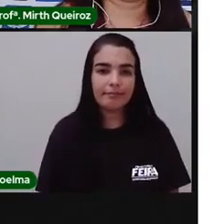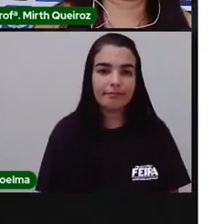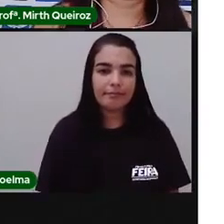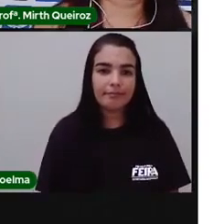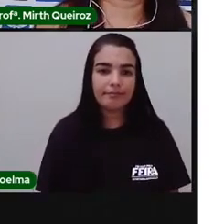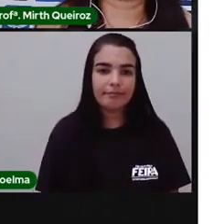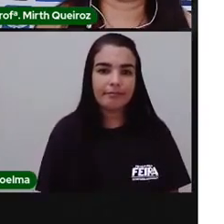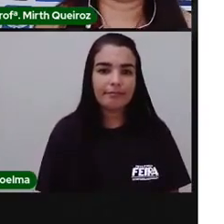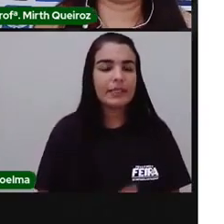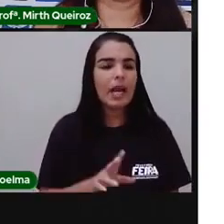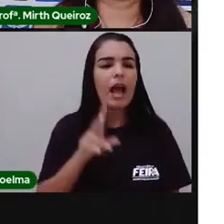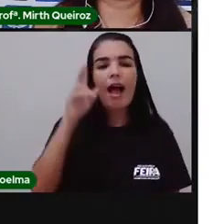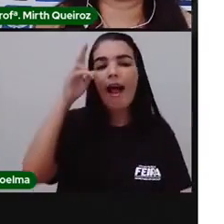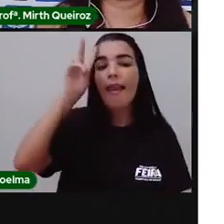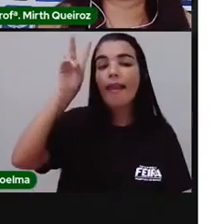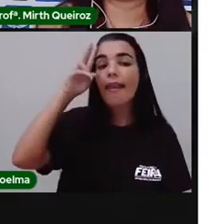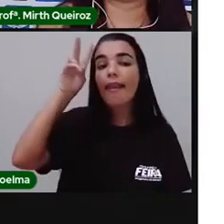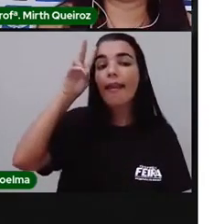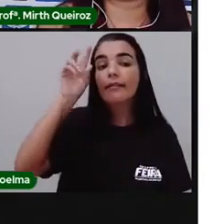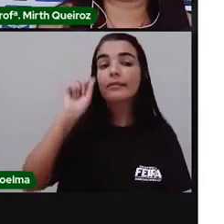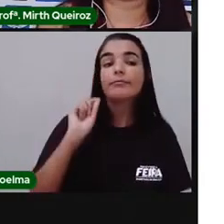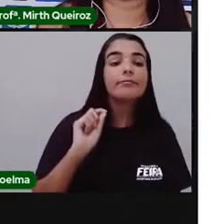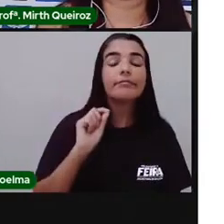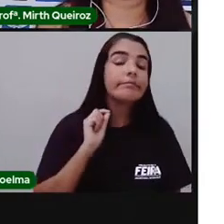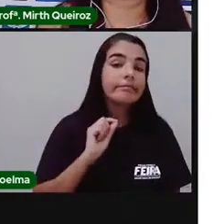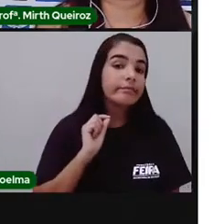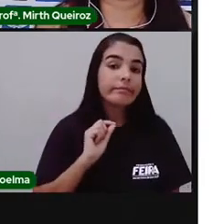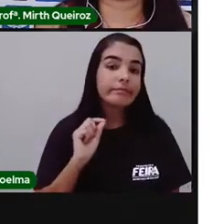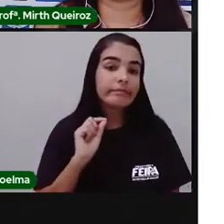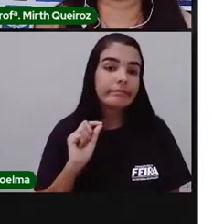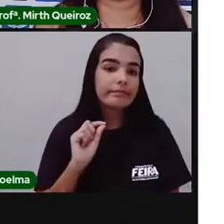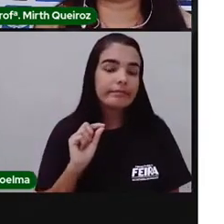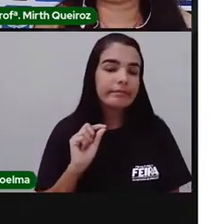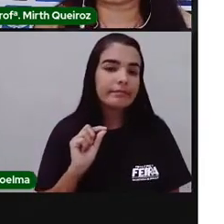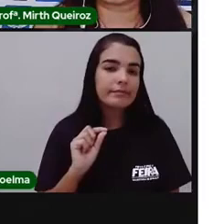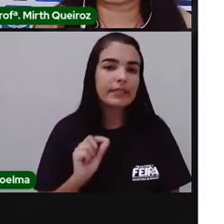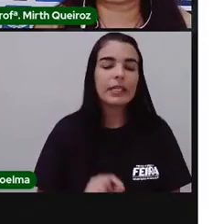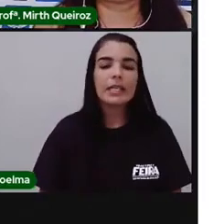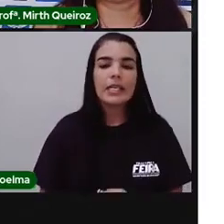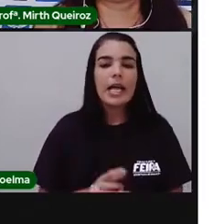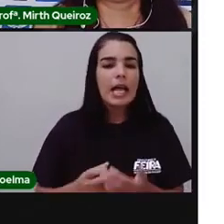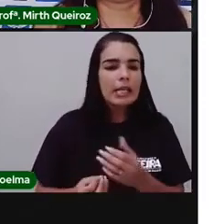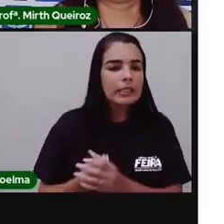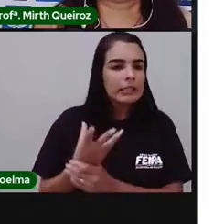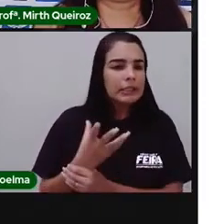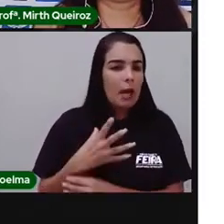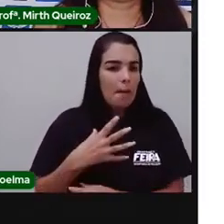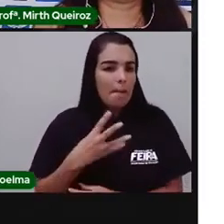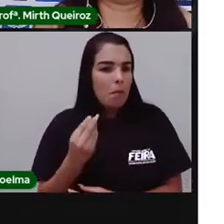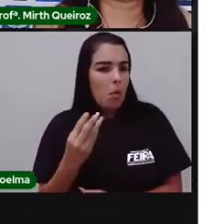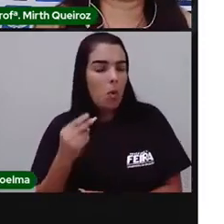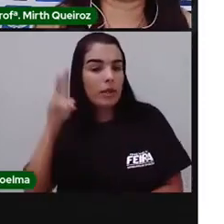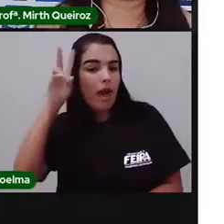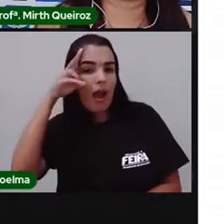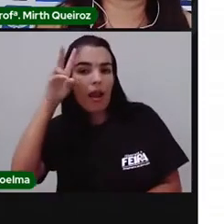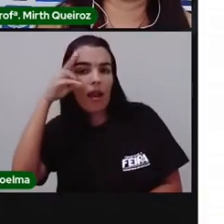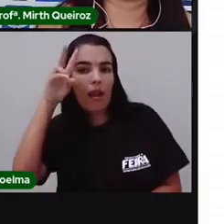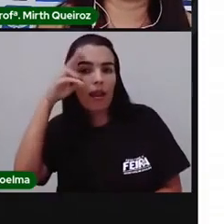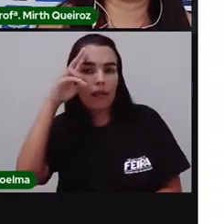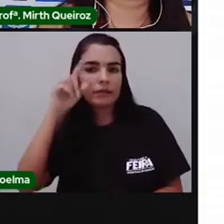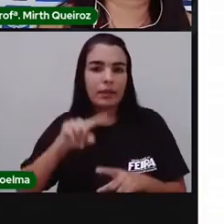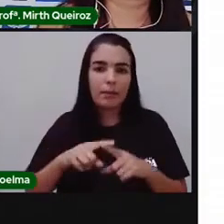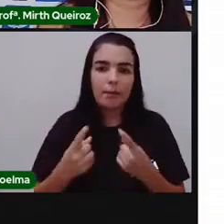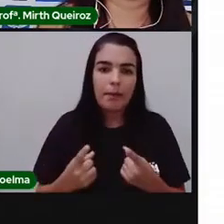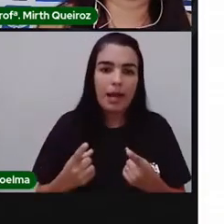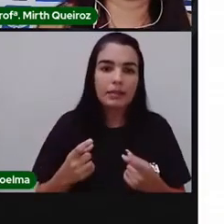E a lenda do tangrã? Existem várias lendas acerca do surgimento do tangrã. E dentre as histórias mais